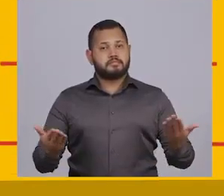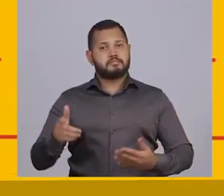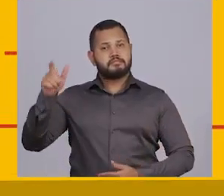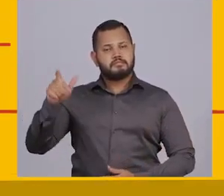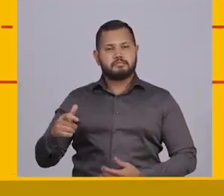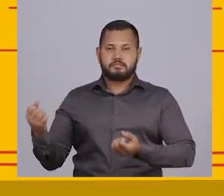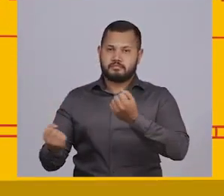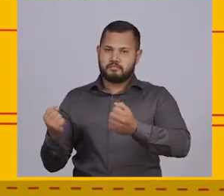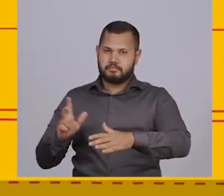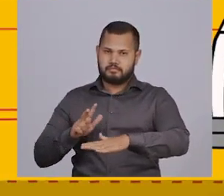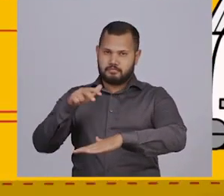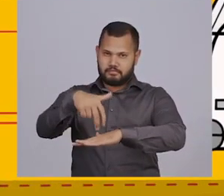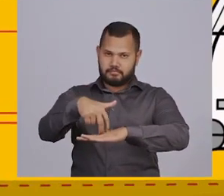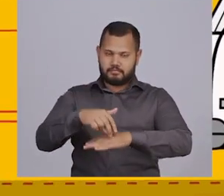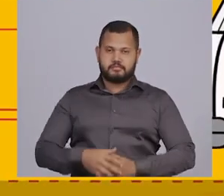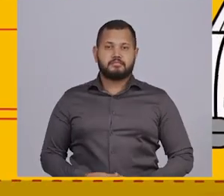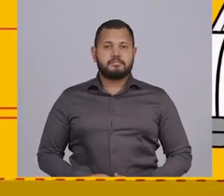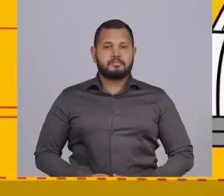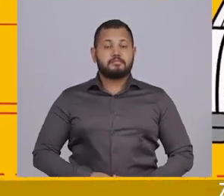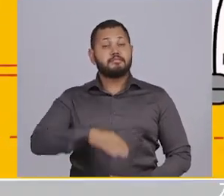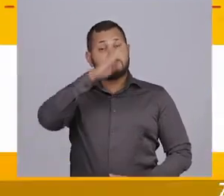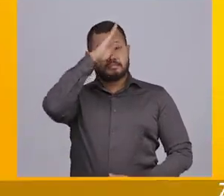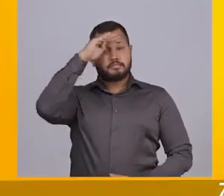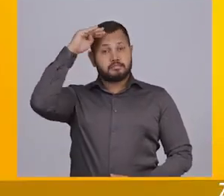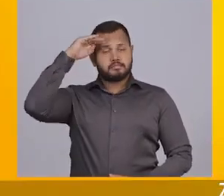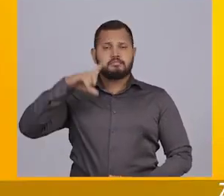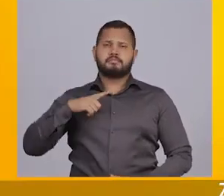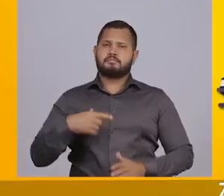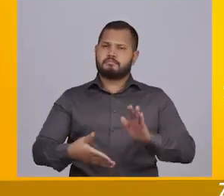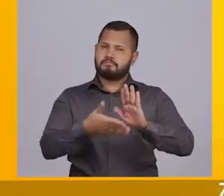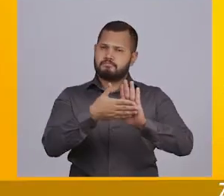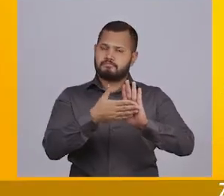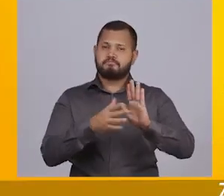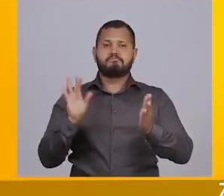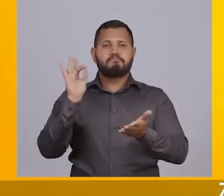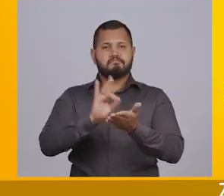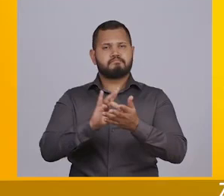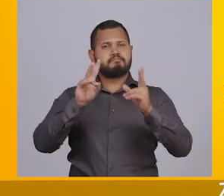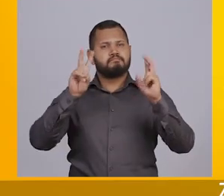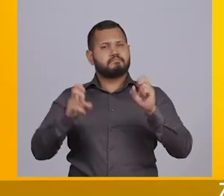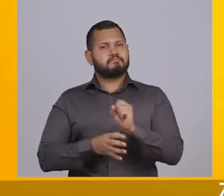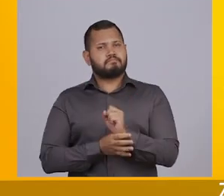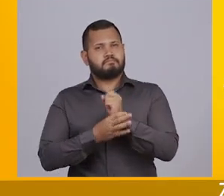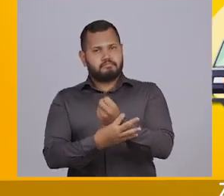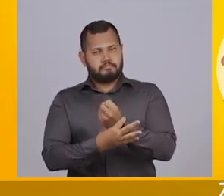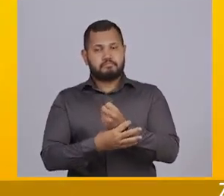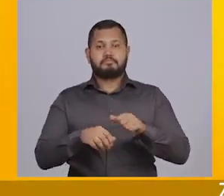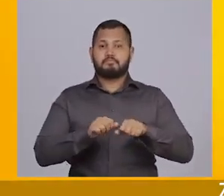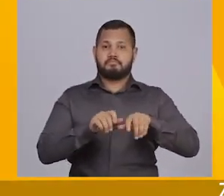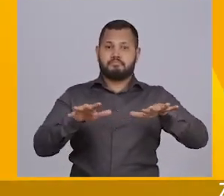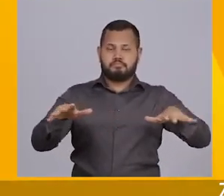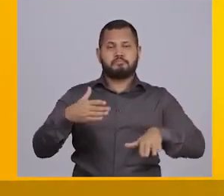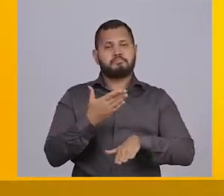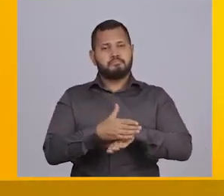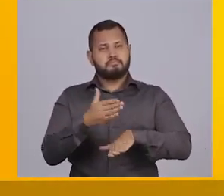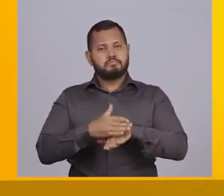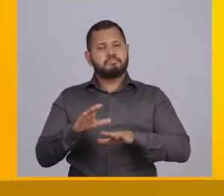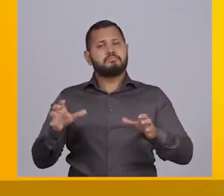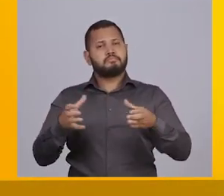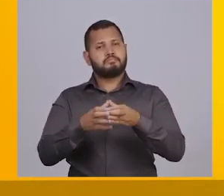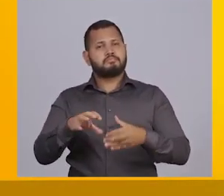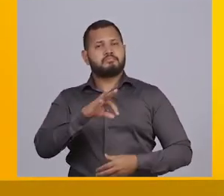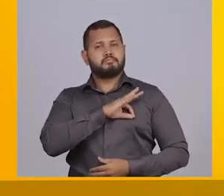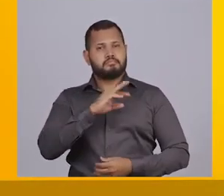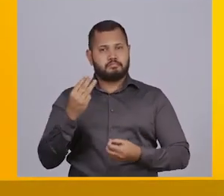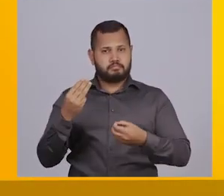Agora é a vez do Homem da Combi! Zé Ricardo tem propostas verdadeiras para a segurança. Ampliar,